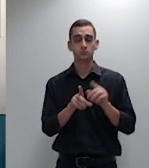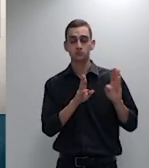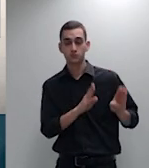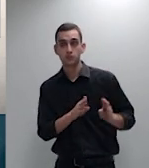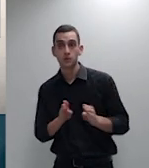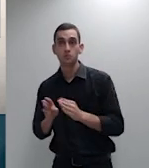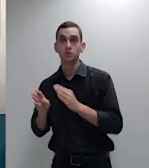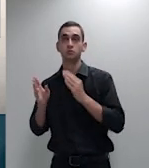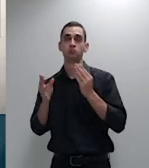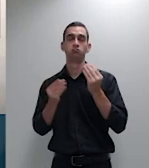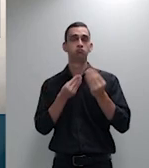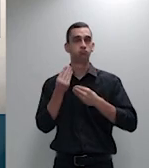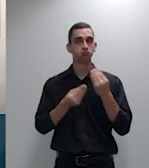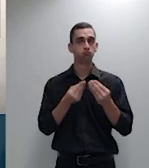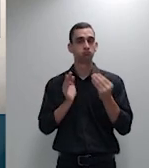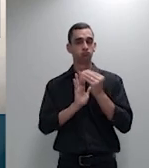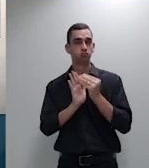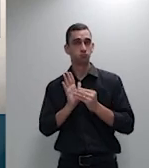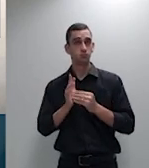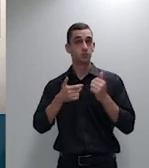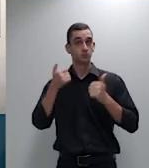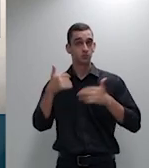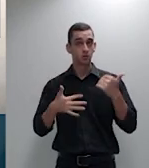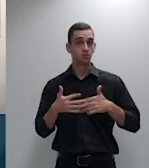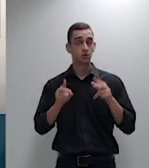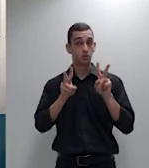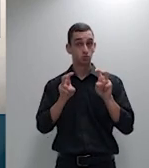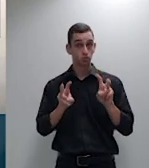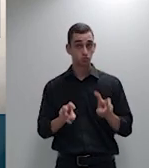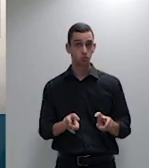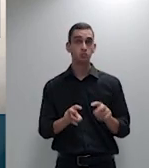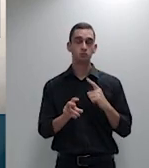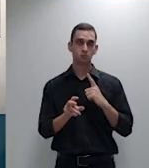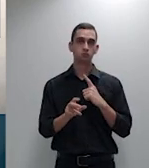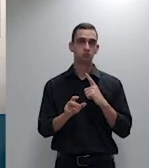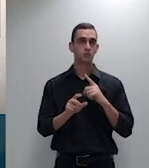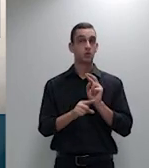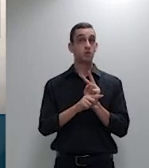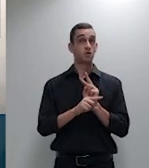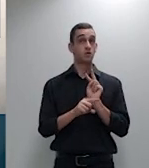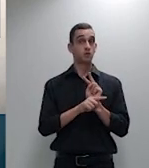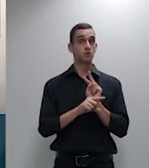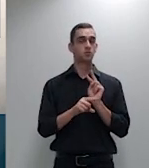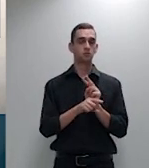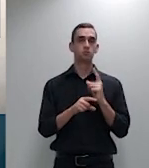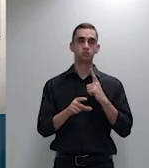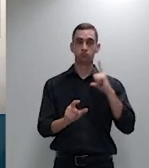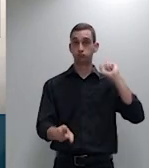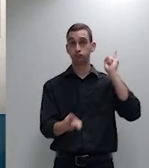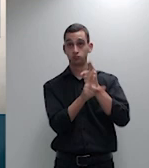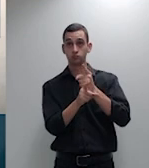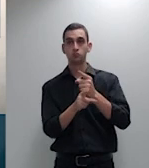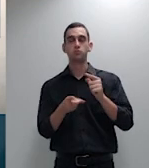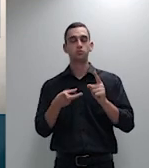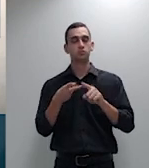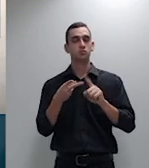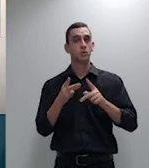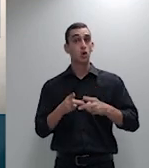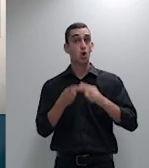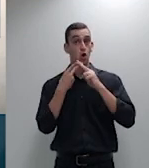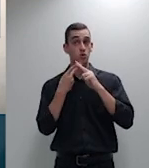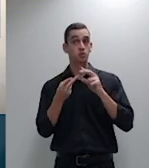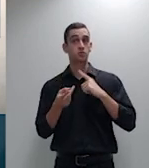adequados e suficientes para prevenção identificação e correção de reajustes abusivos